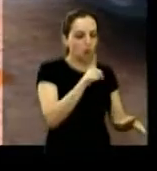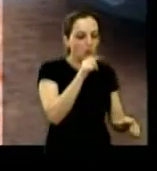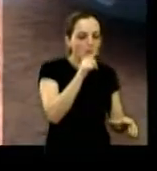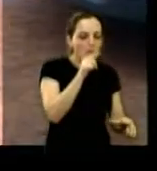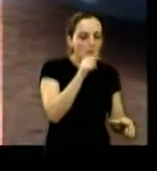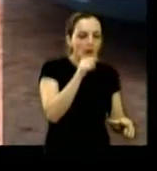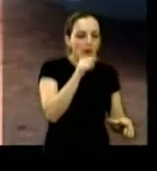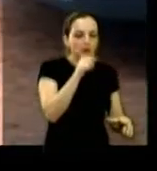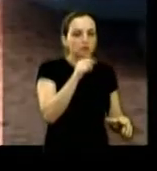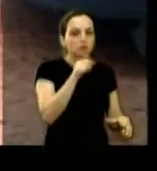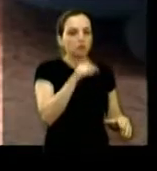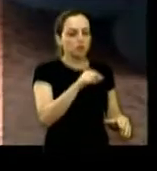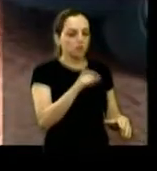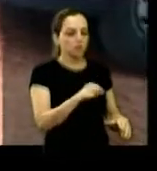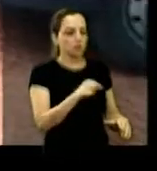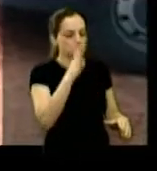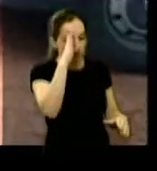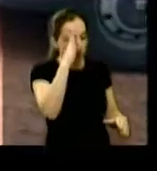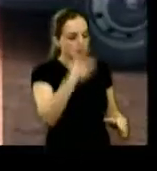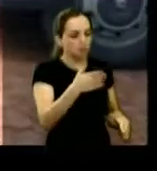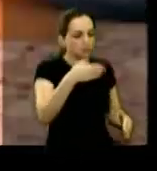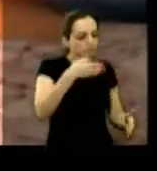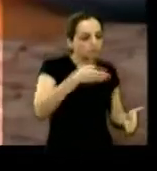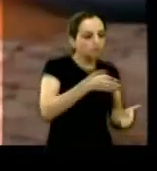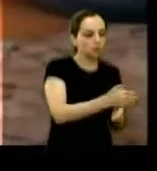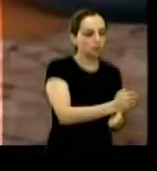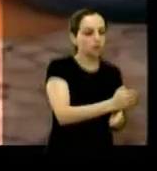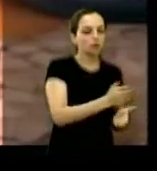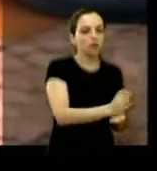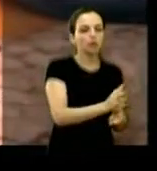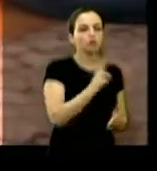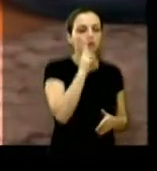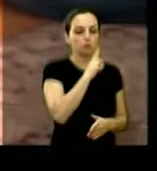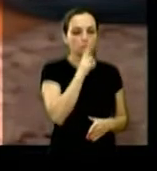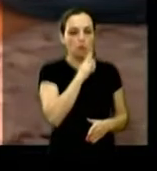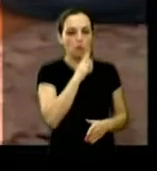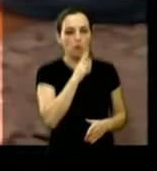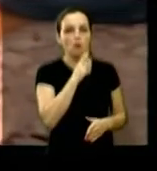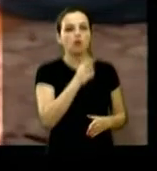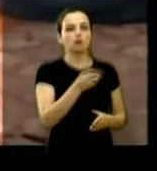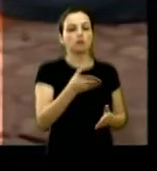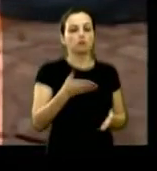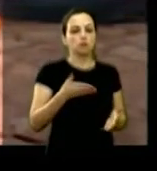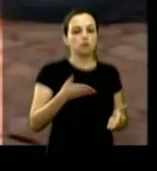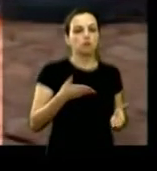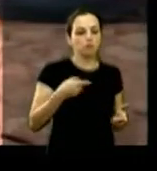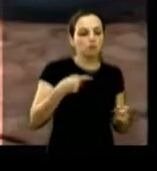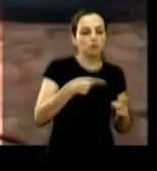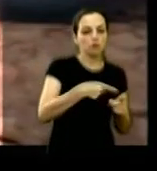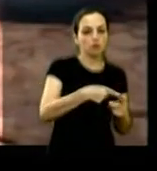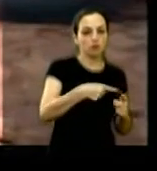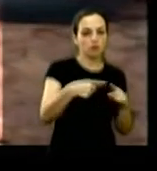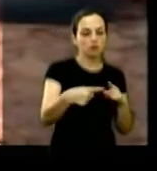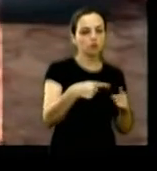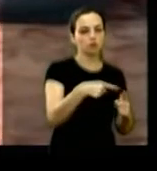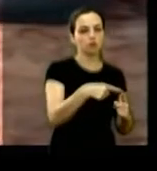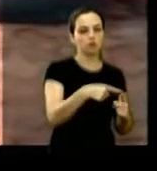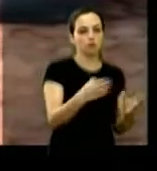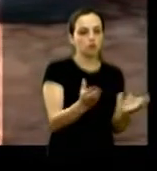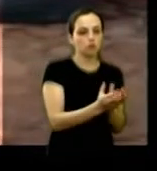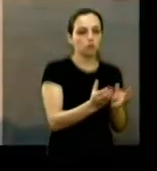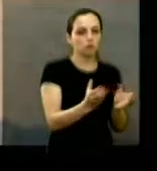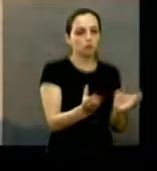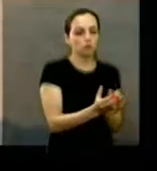ambulâncias principalmente para saídas de emergência encaminharam então indicação conjunta ao executivo solicitando